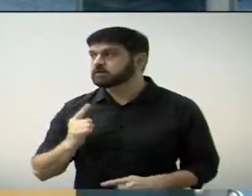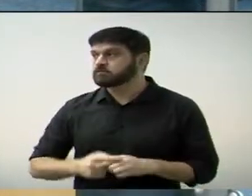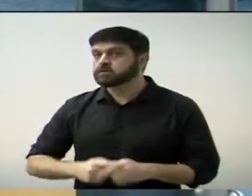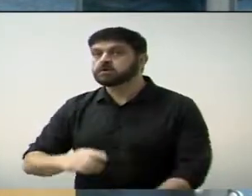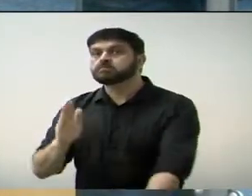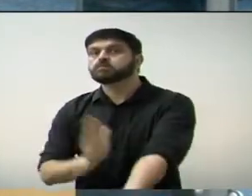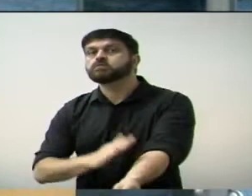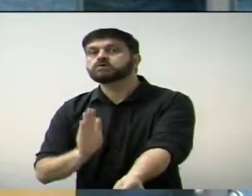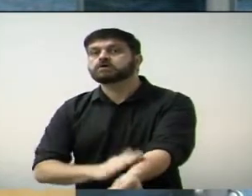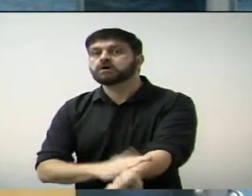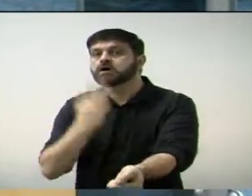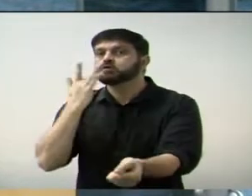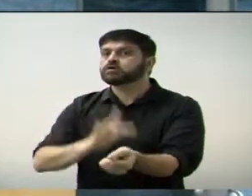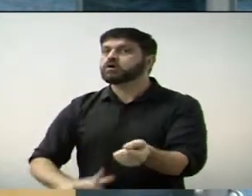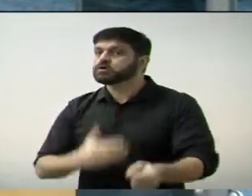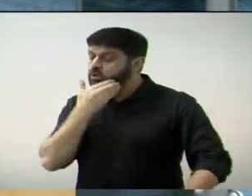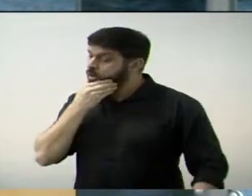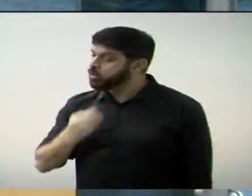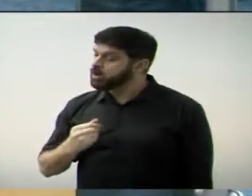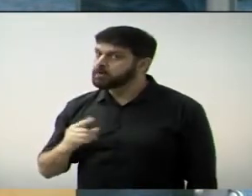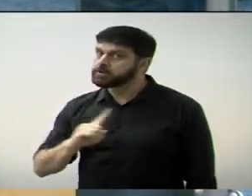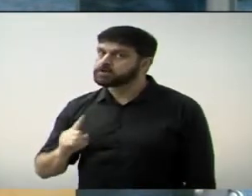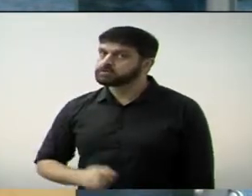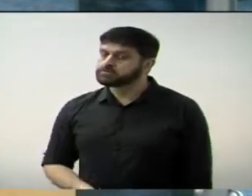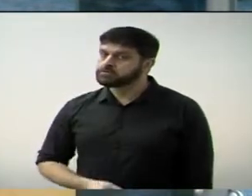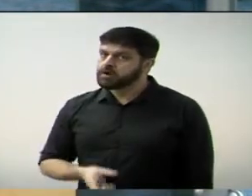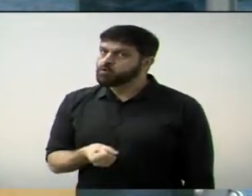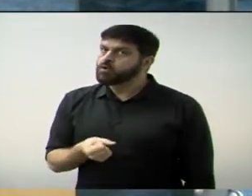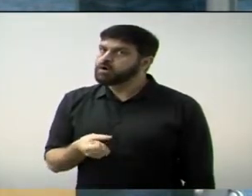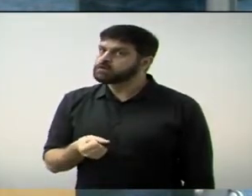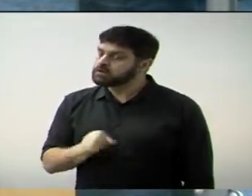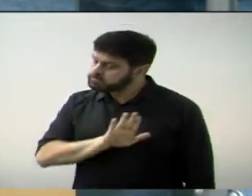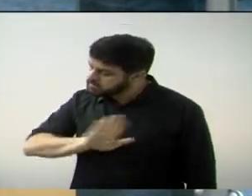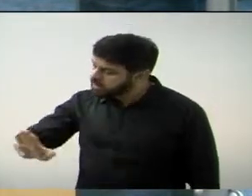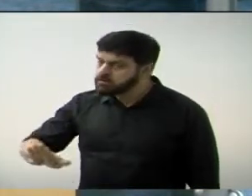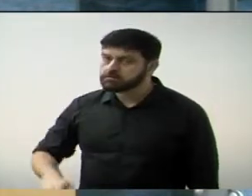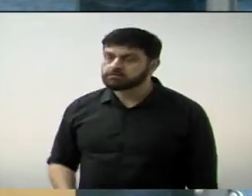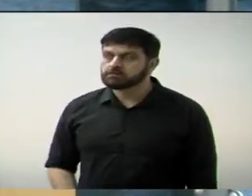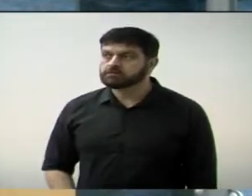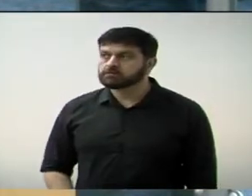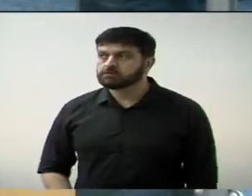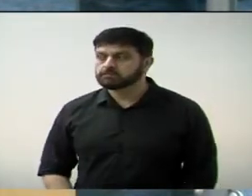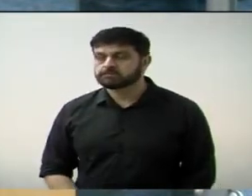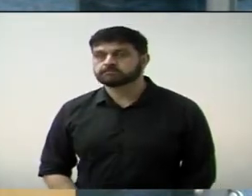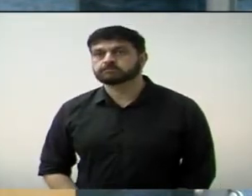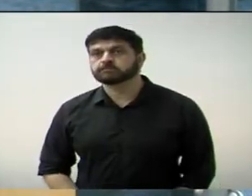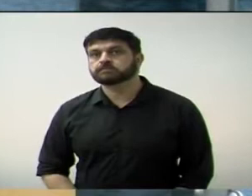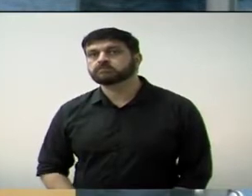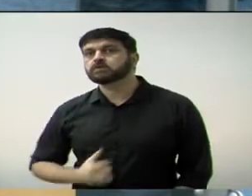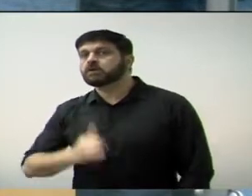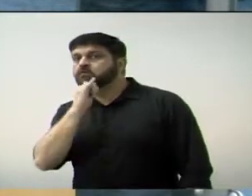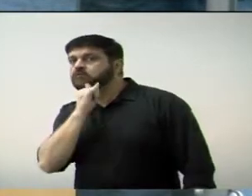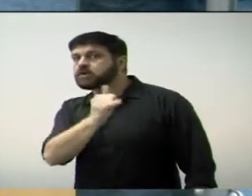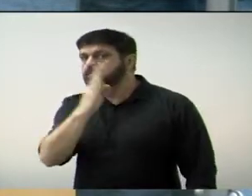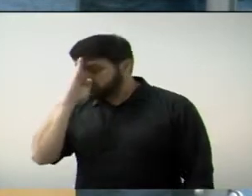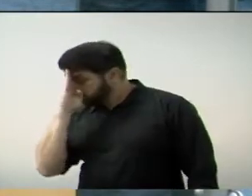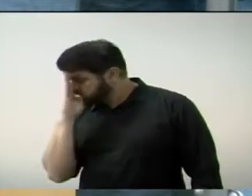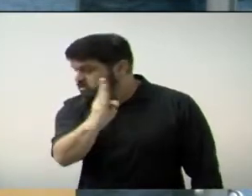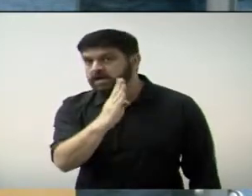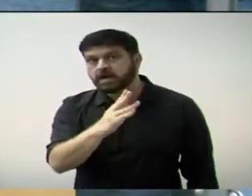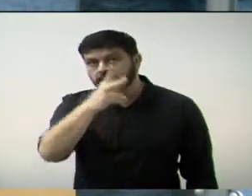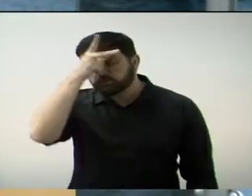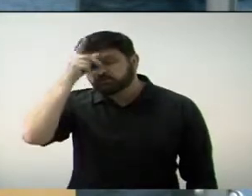nessa veia aqui, corre sangue de homem, cara. Eu não sou covarde, não, amigão. Certo? E eu vou falar uma coisa para você, o seguinte,